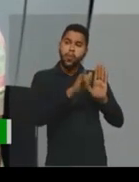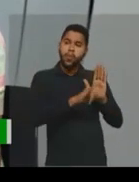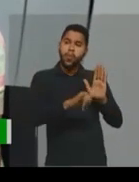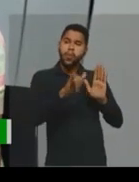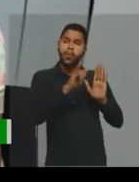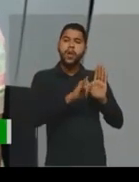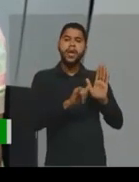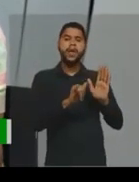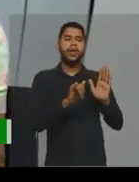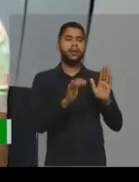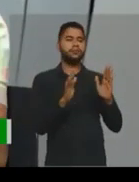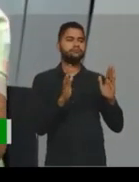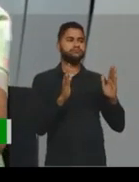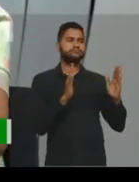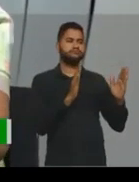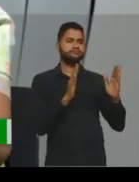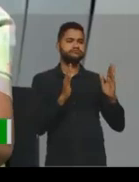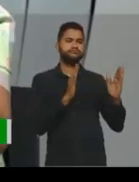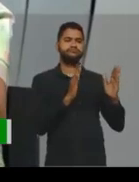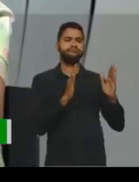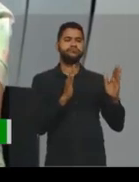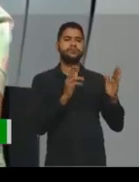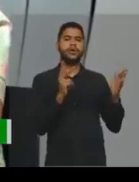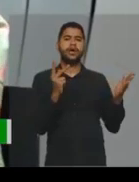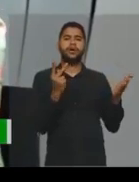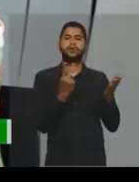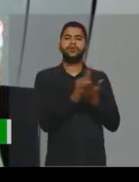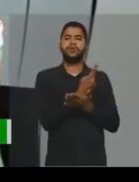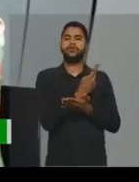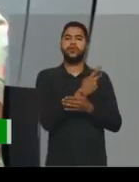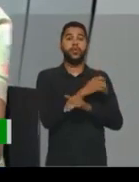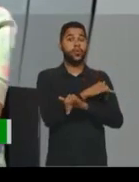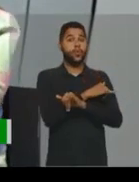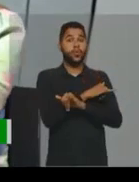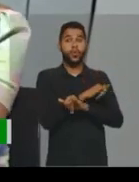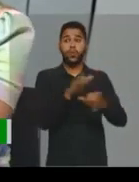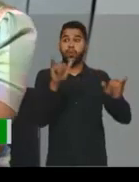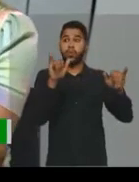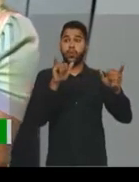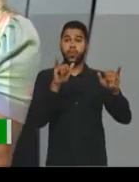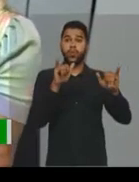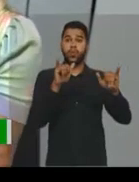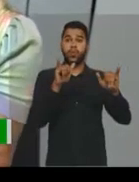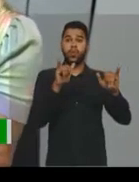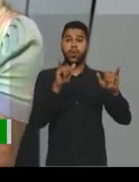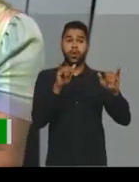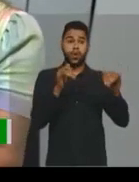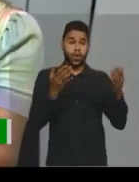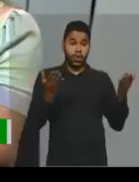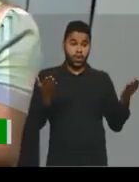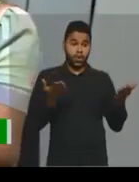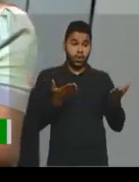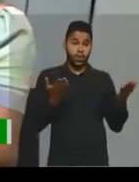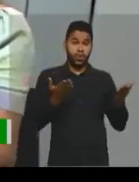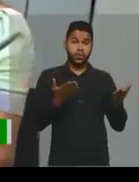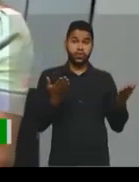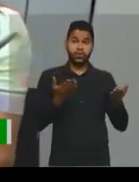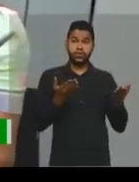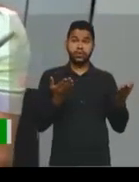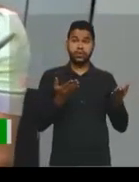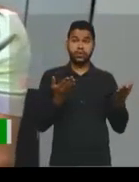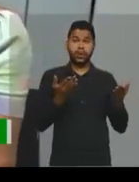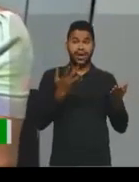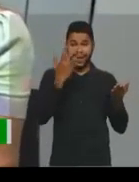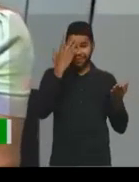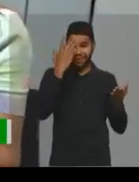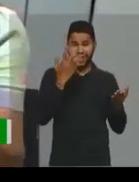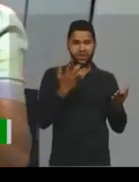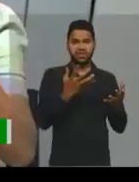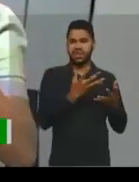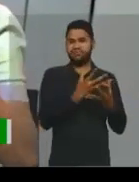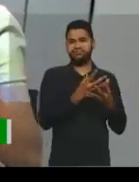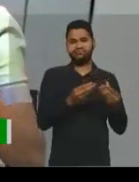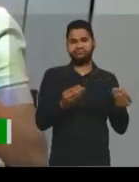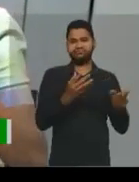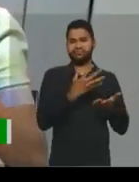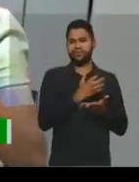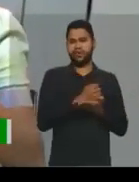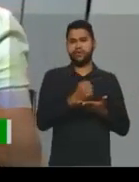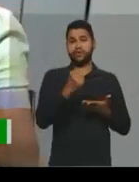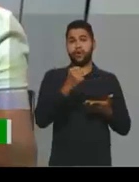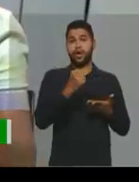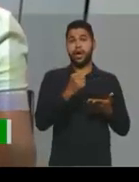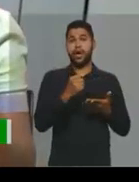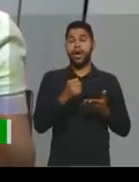temporal, né, aconteceu, noticiou. O que é notícia hoje, pode não ser notícia amanhã. E a